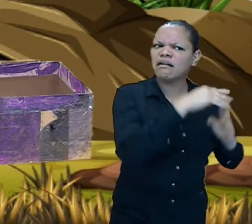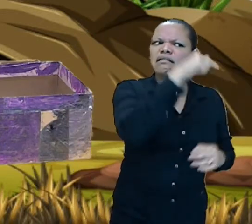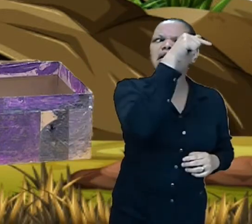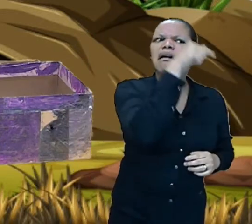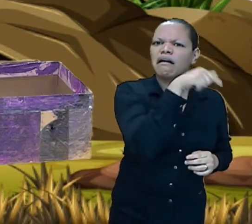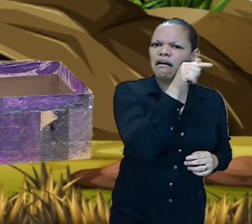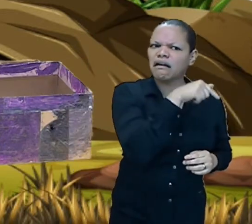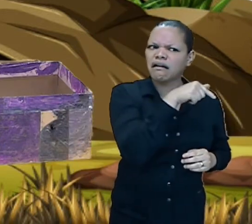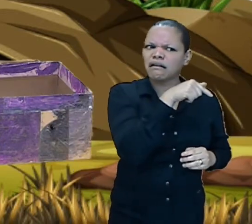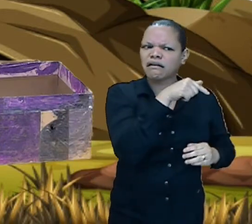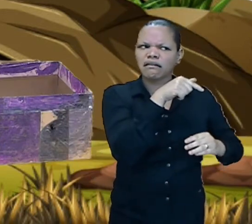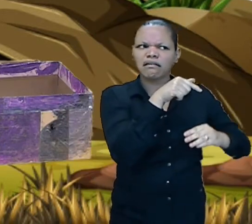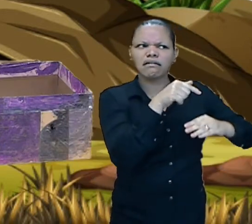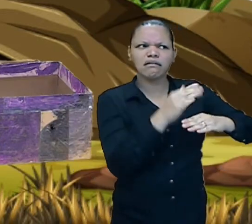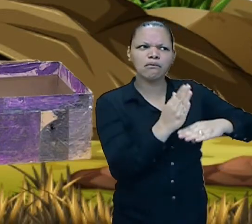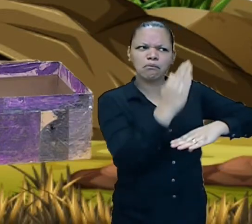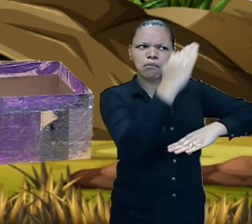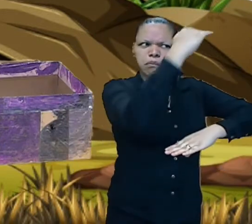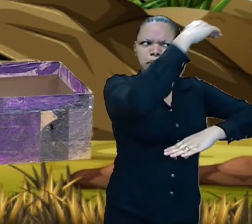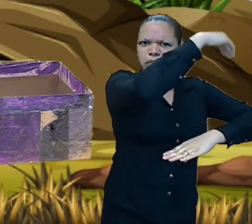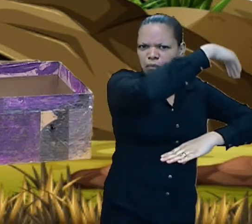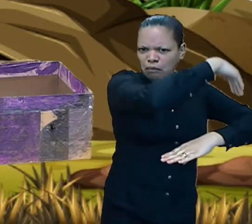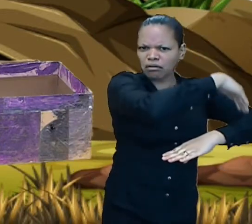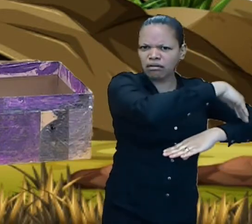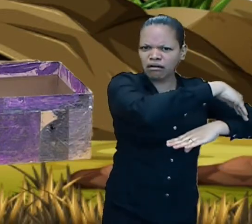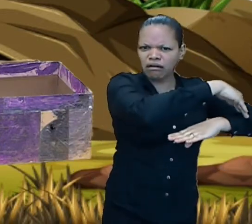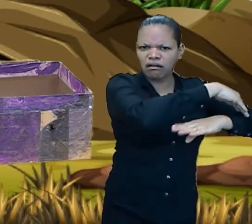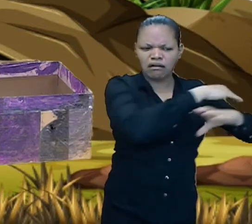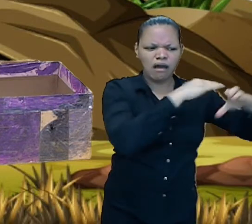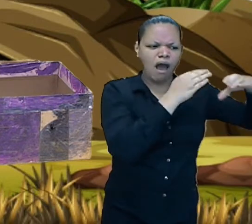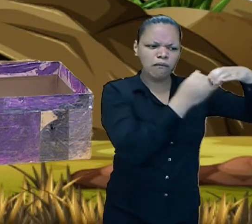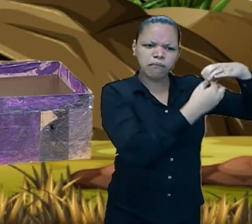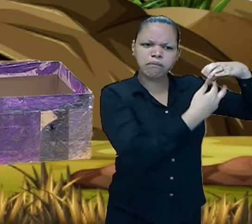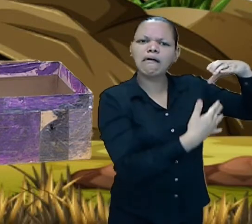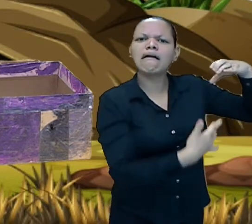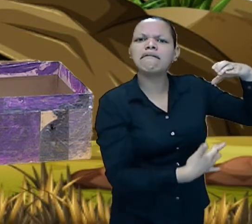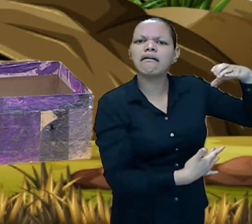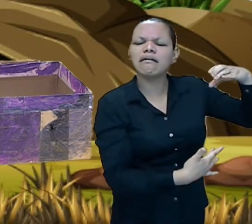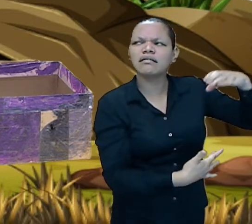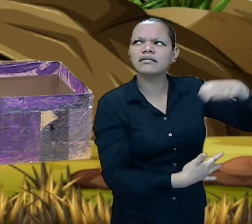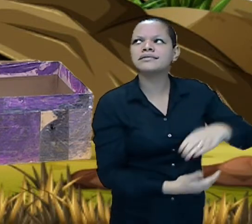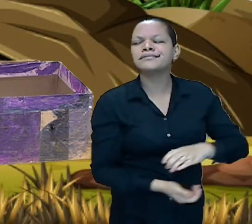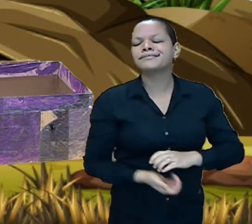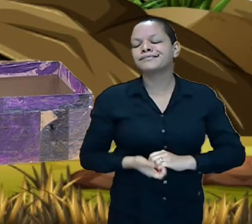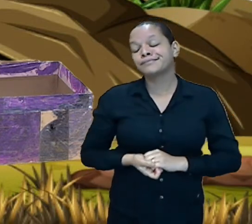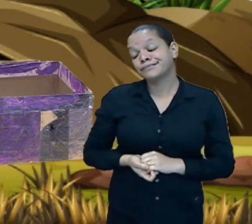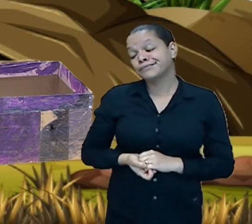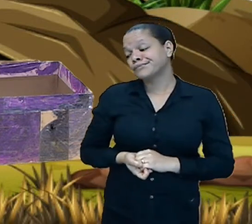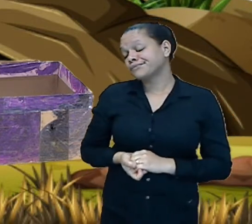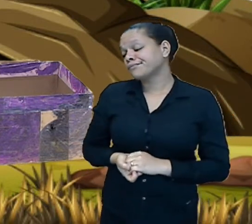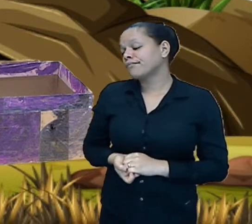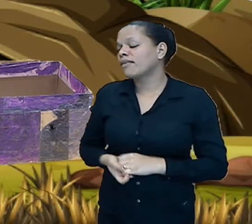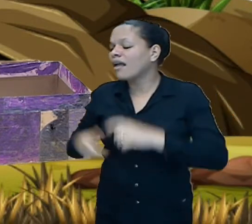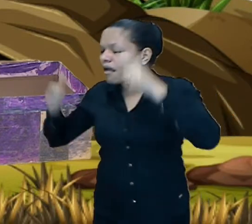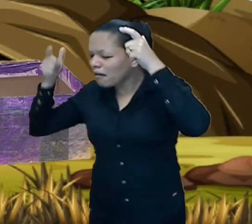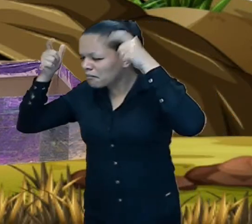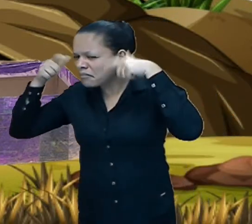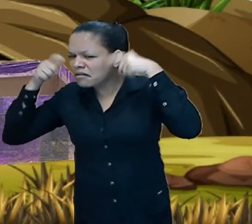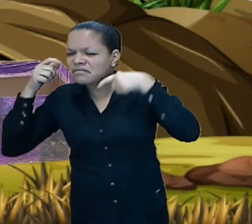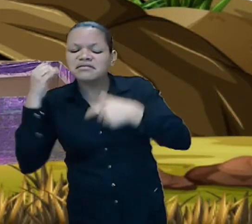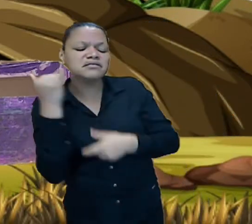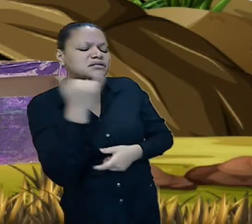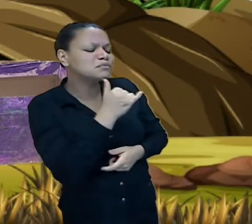cavernosa com um monstro monstruoso a princesa explicou que ia ser até